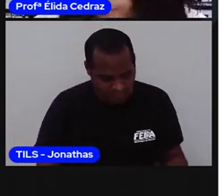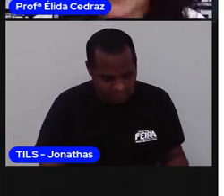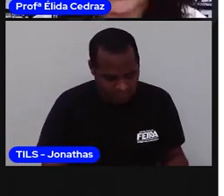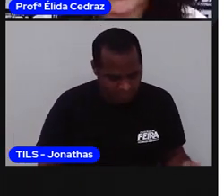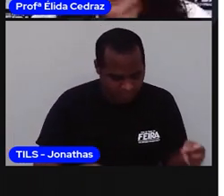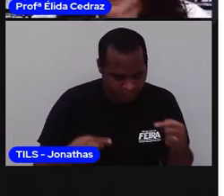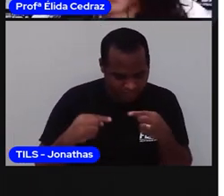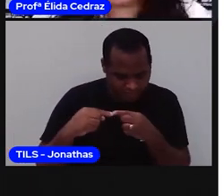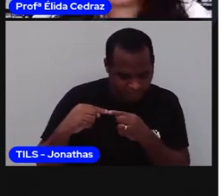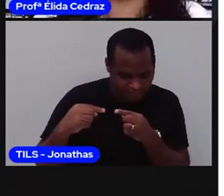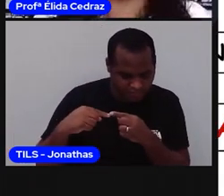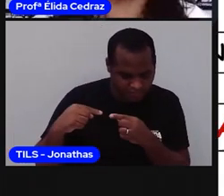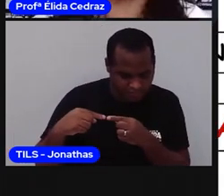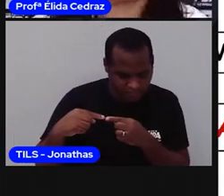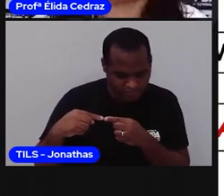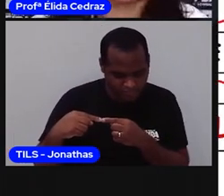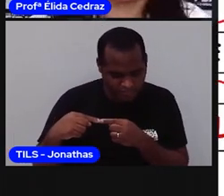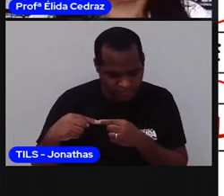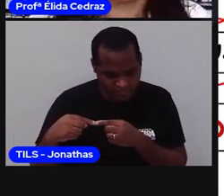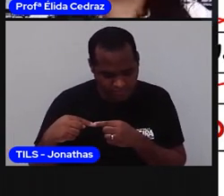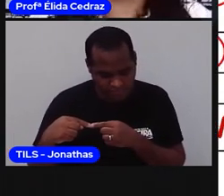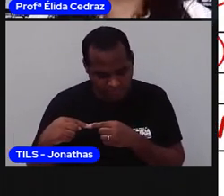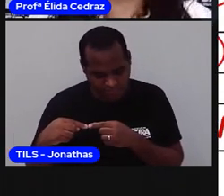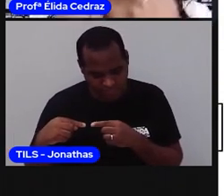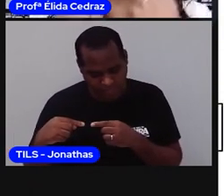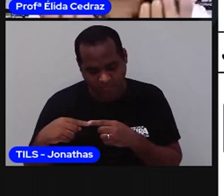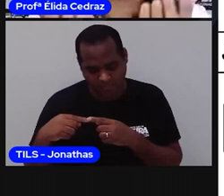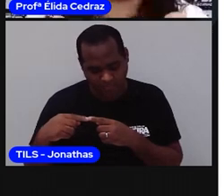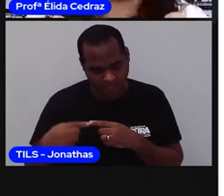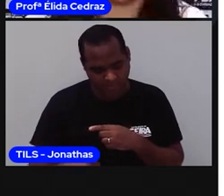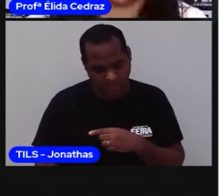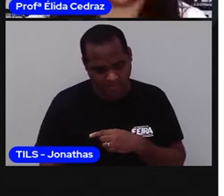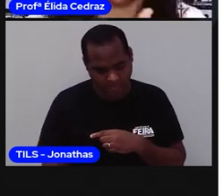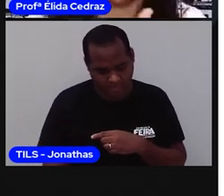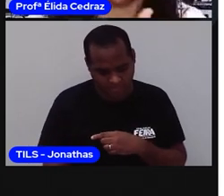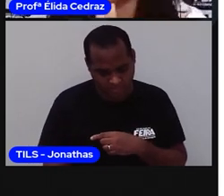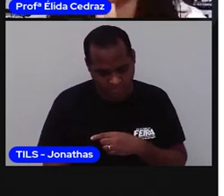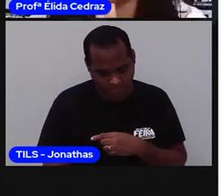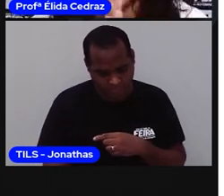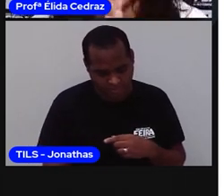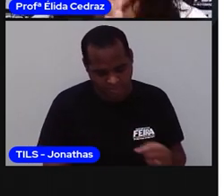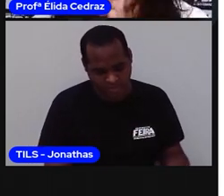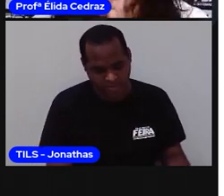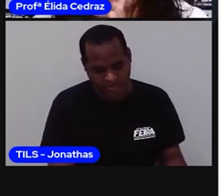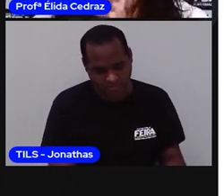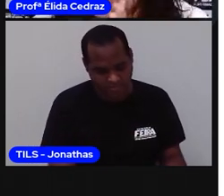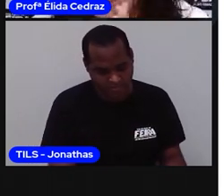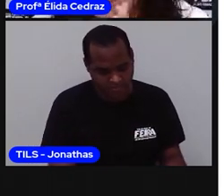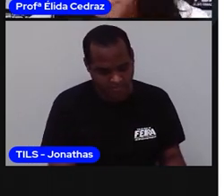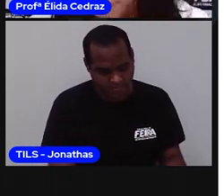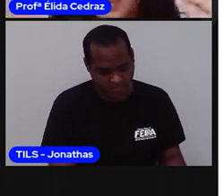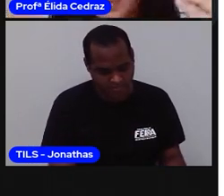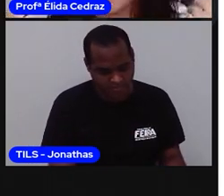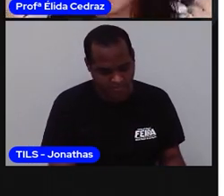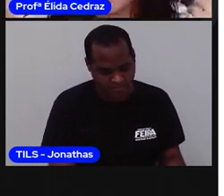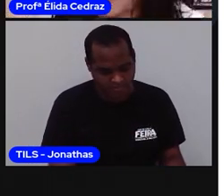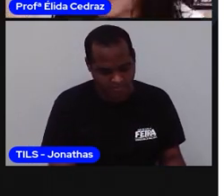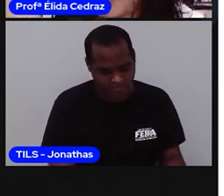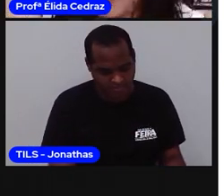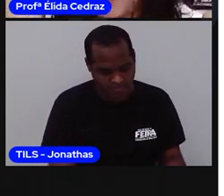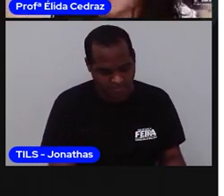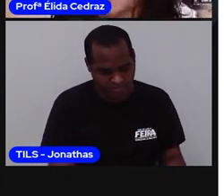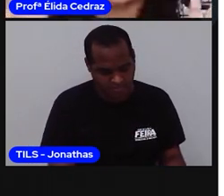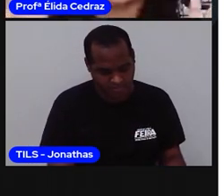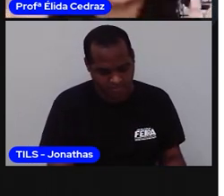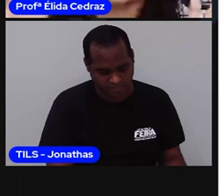vovó. Vamos lá? Vamos ver se você entendeu o que é nome e o que é sobrenome. Lembra do nome